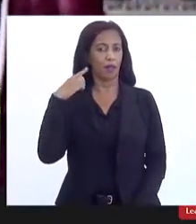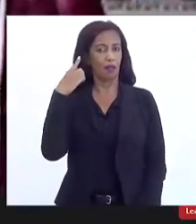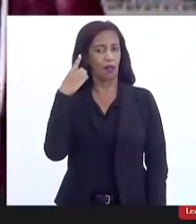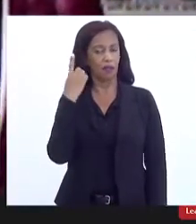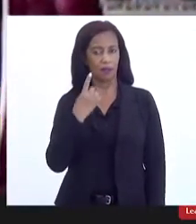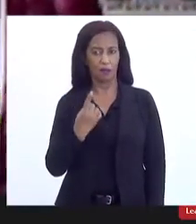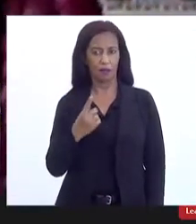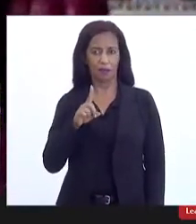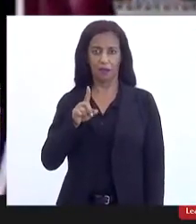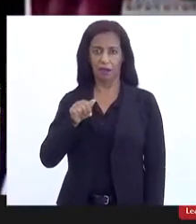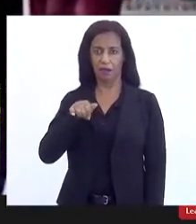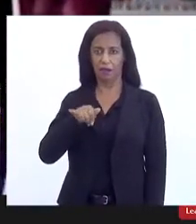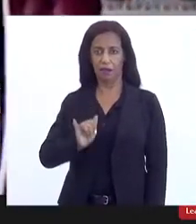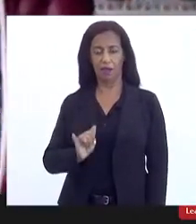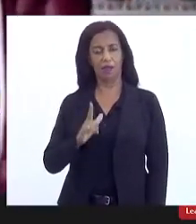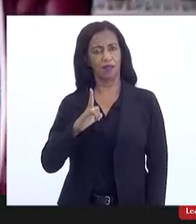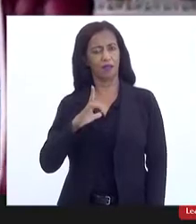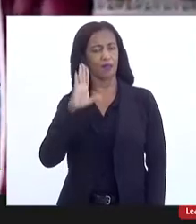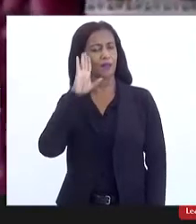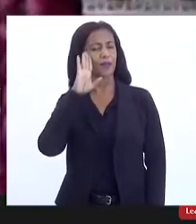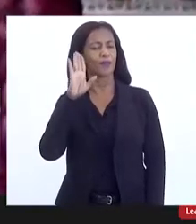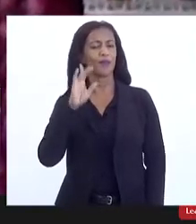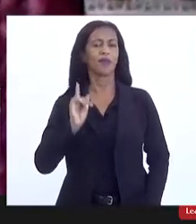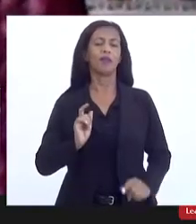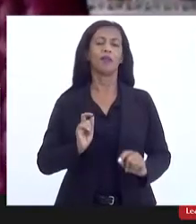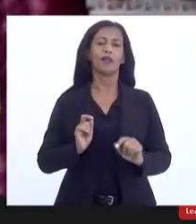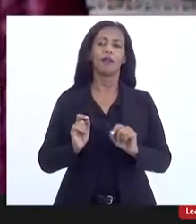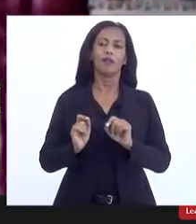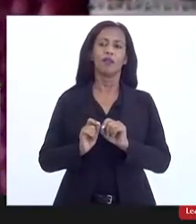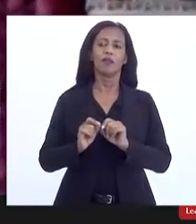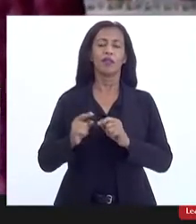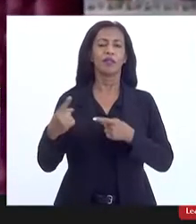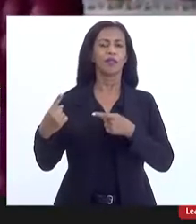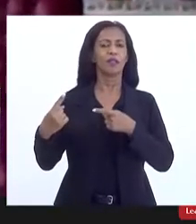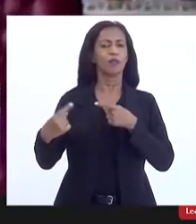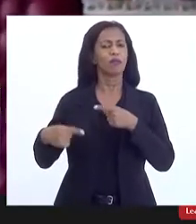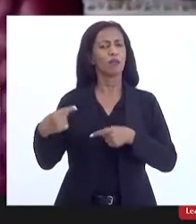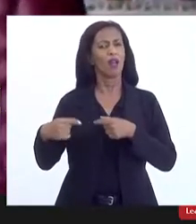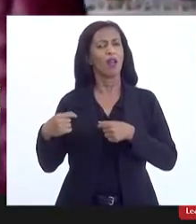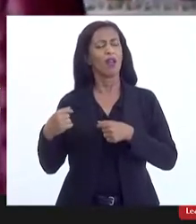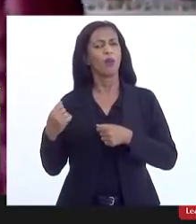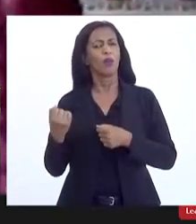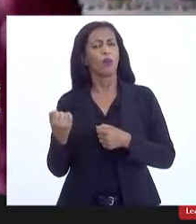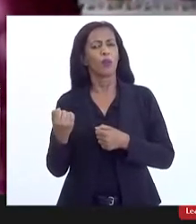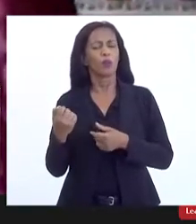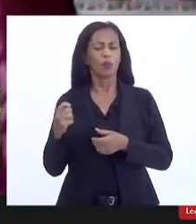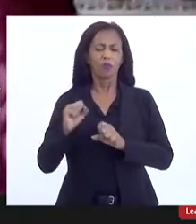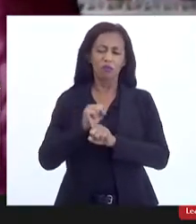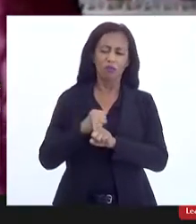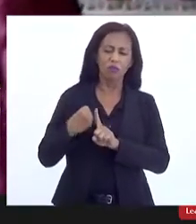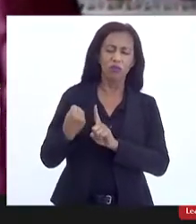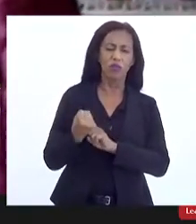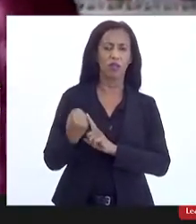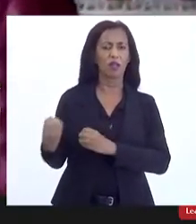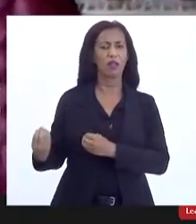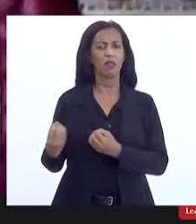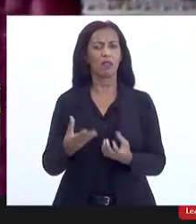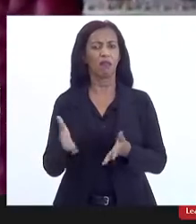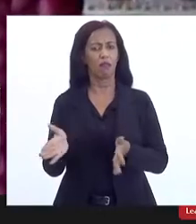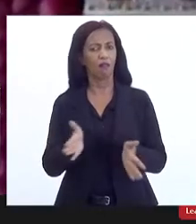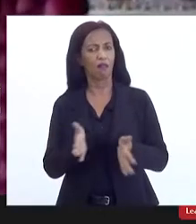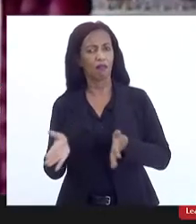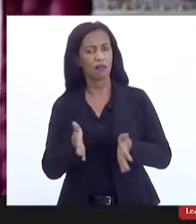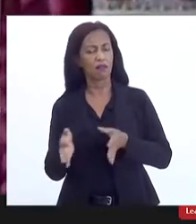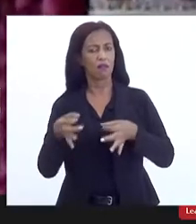como premissa fazer essa disputa por uma sociedade que garanta o acesso